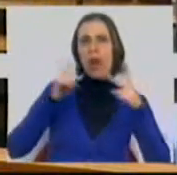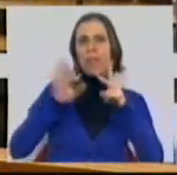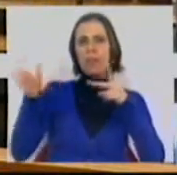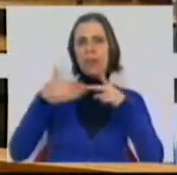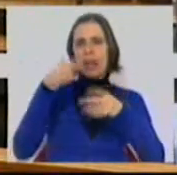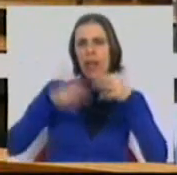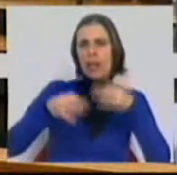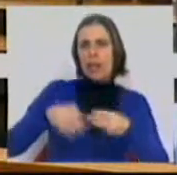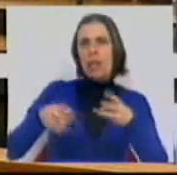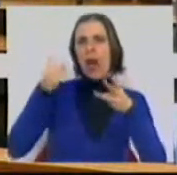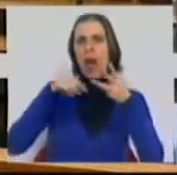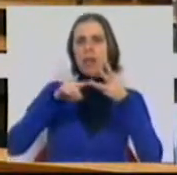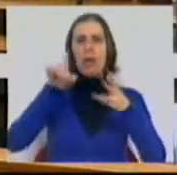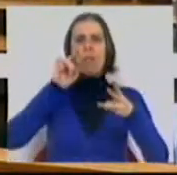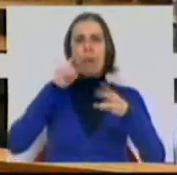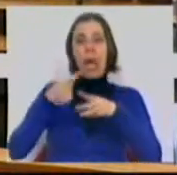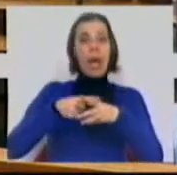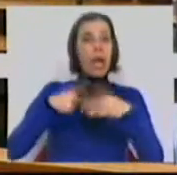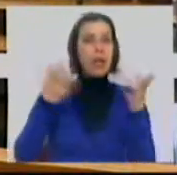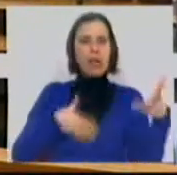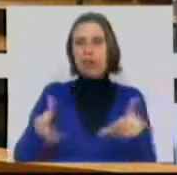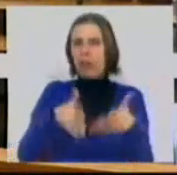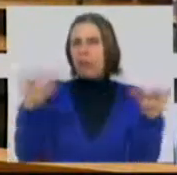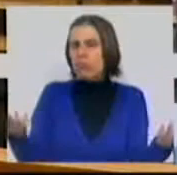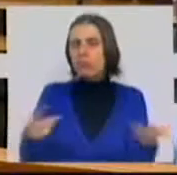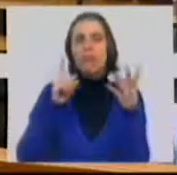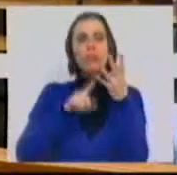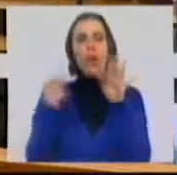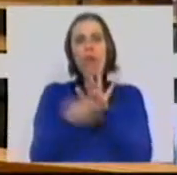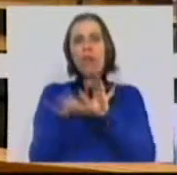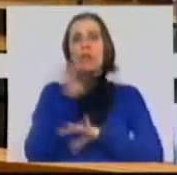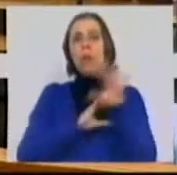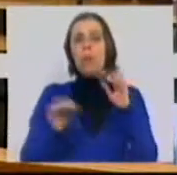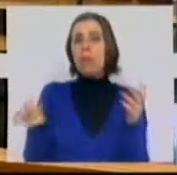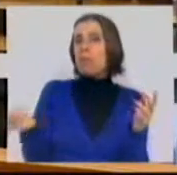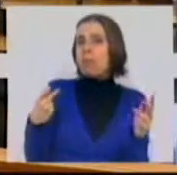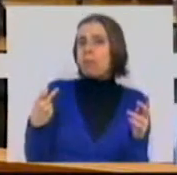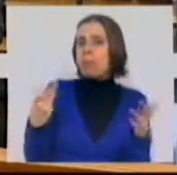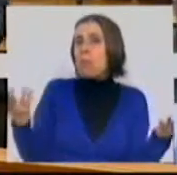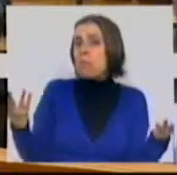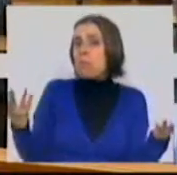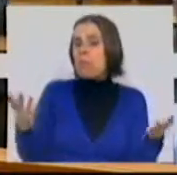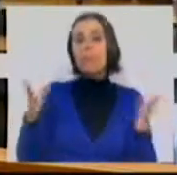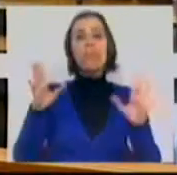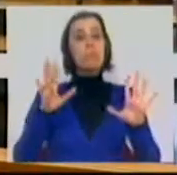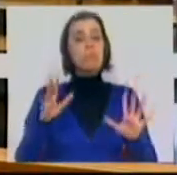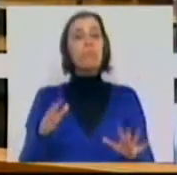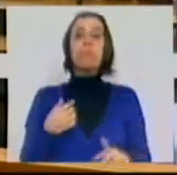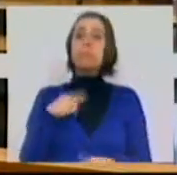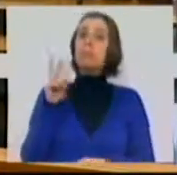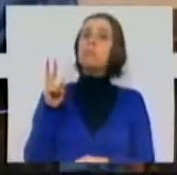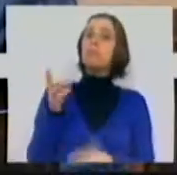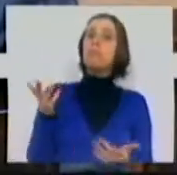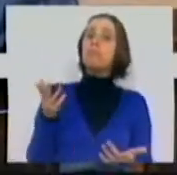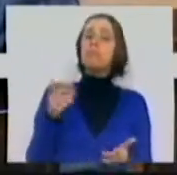encerramento dos tribunais, sobre a salvaguarda dos interesses estratégicos, sobre os fundos comunitários. Tomamos boa nota